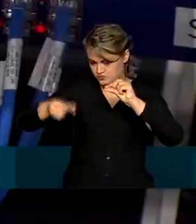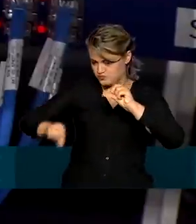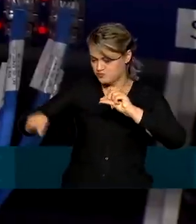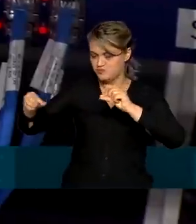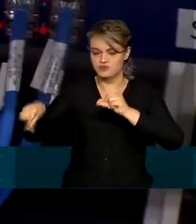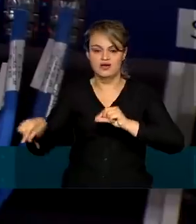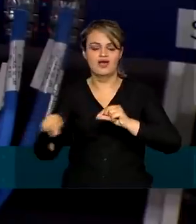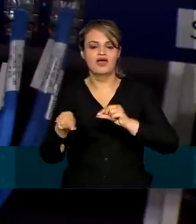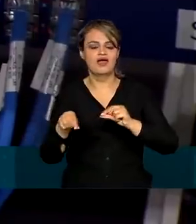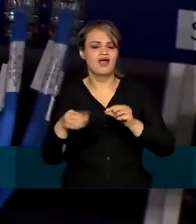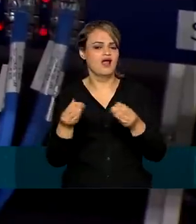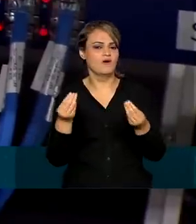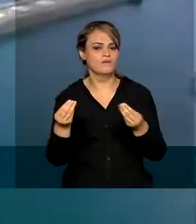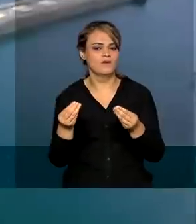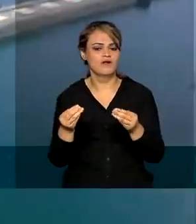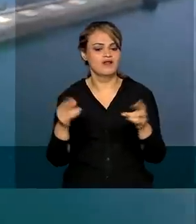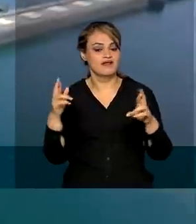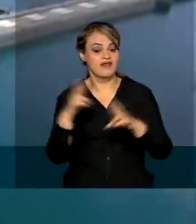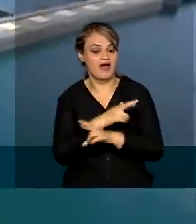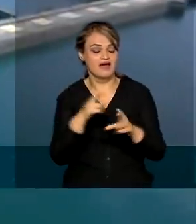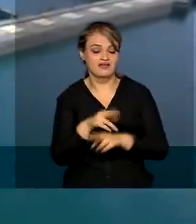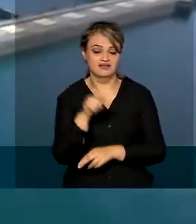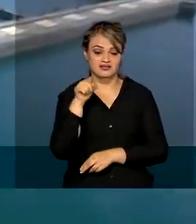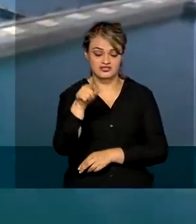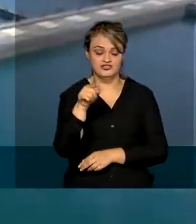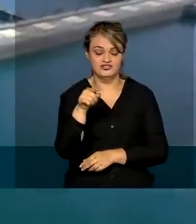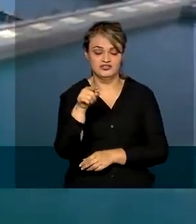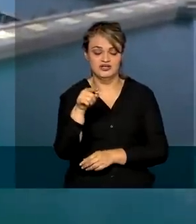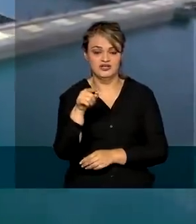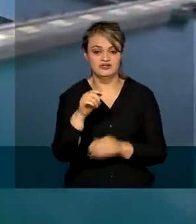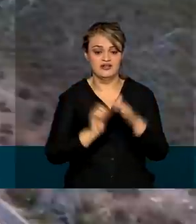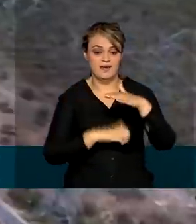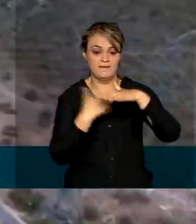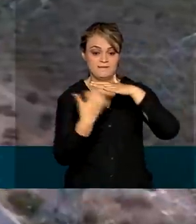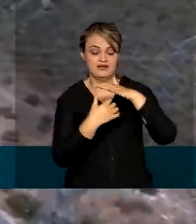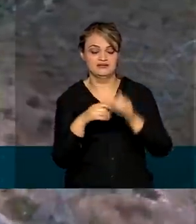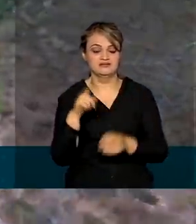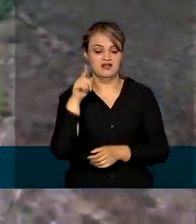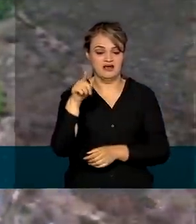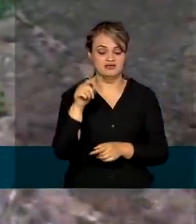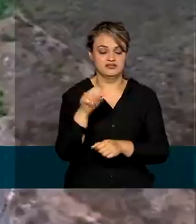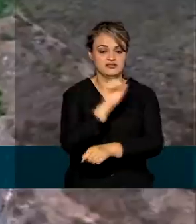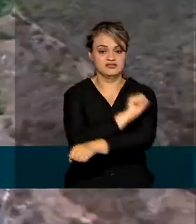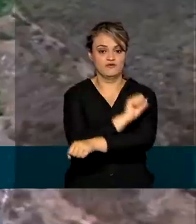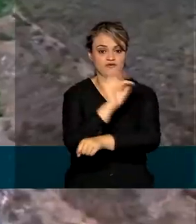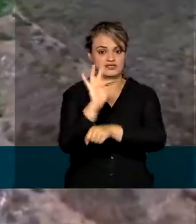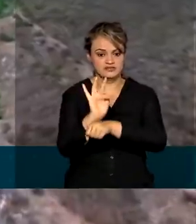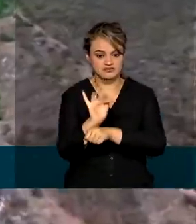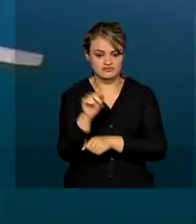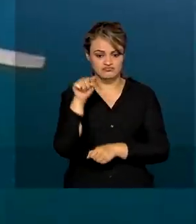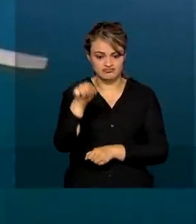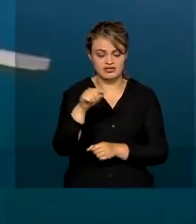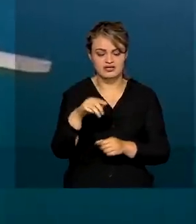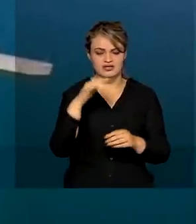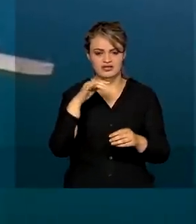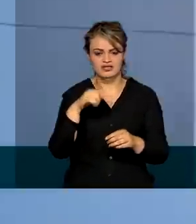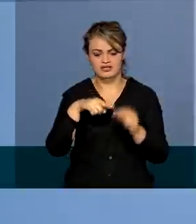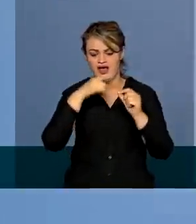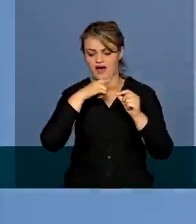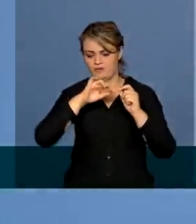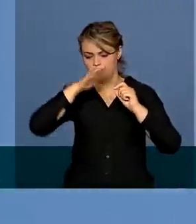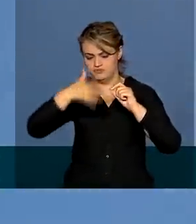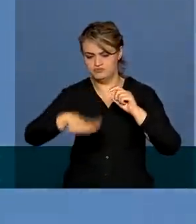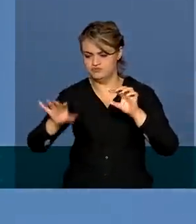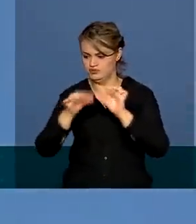fibra ótica parte da rede da Companhia Hidrelétrica do São Francisco e permite um fluxo de dados a